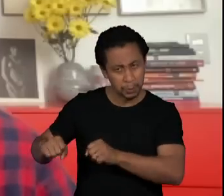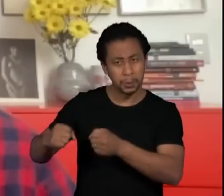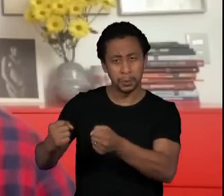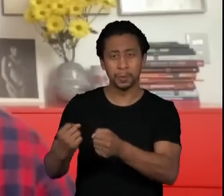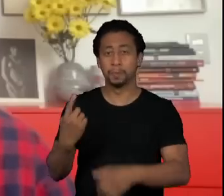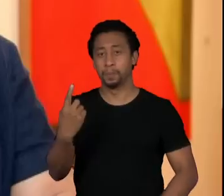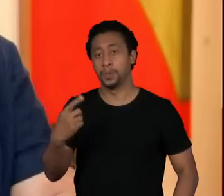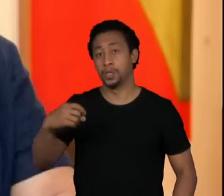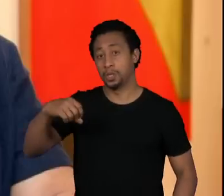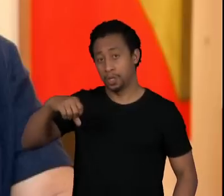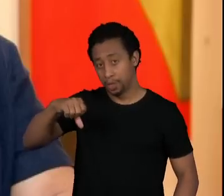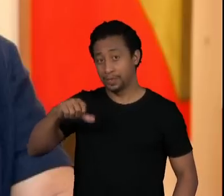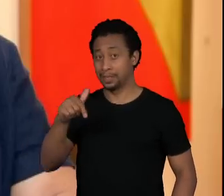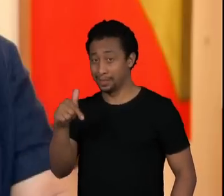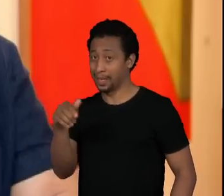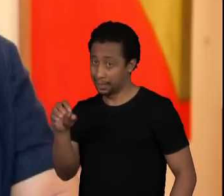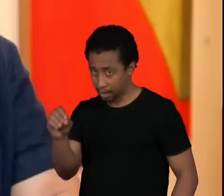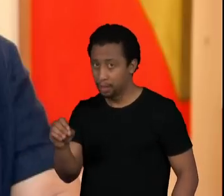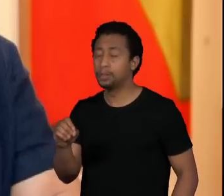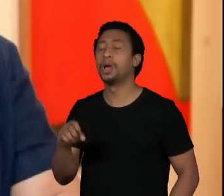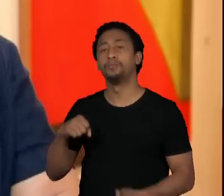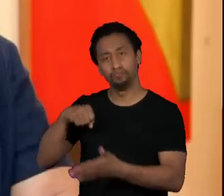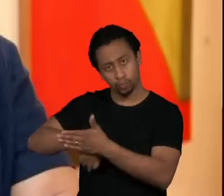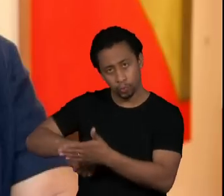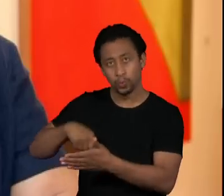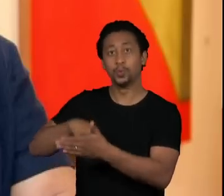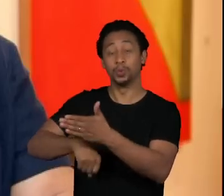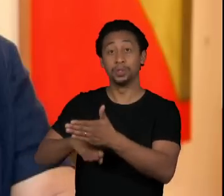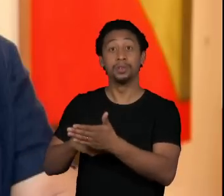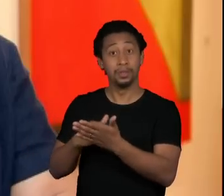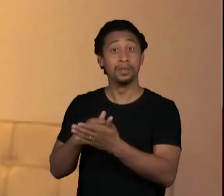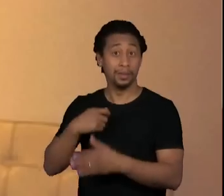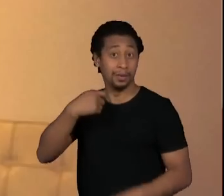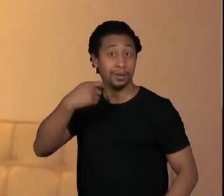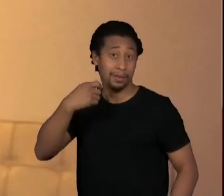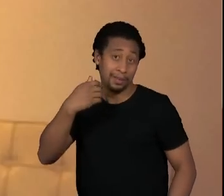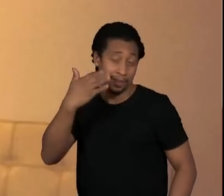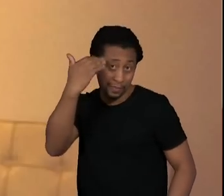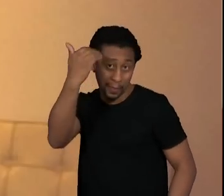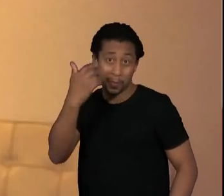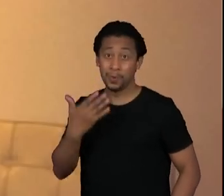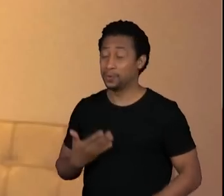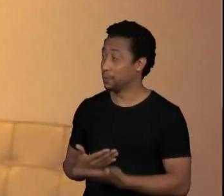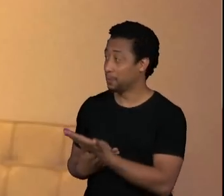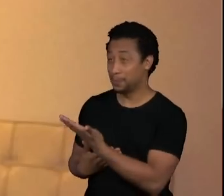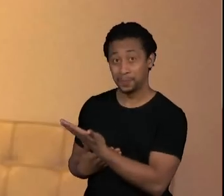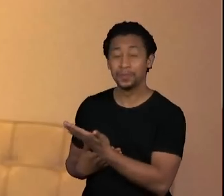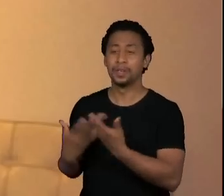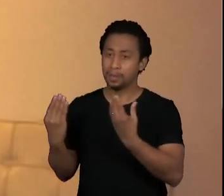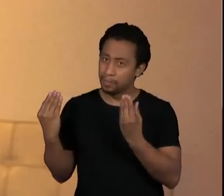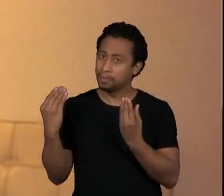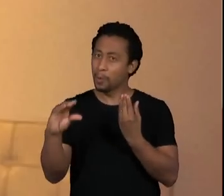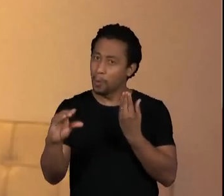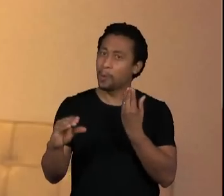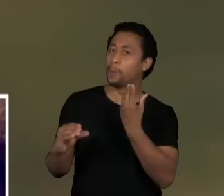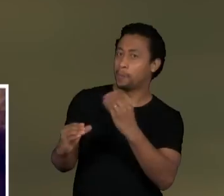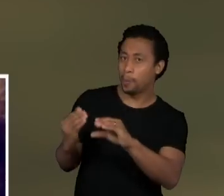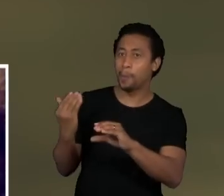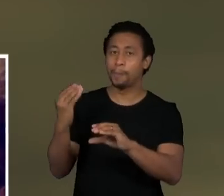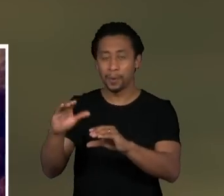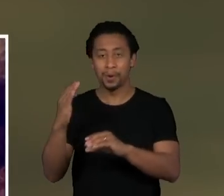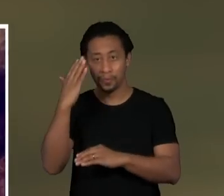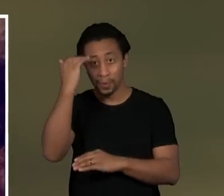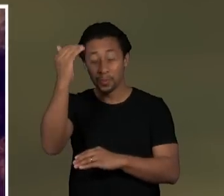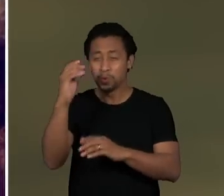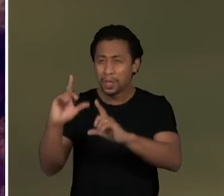a mineração ali. Inclusive, envolveu um artista, Manfredo Souza Neto, que fez uns postais que são muito conhecidos, que estavam escritos Olhe Bem as